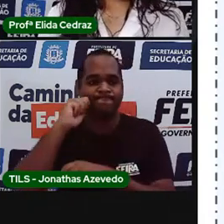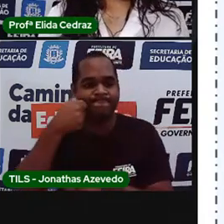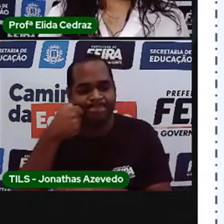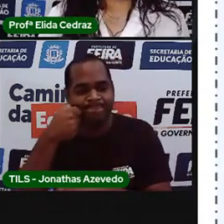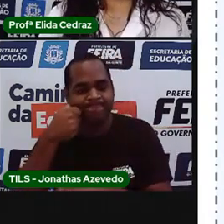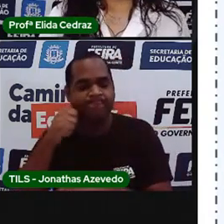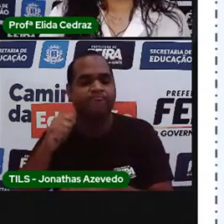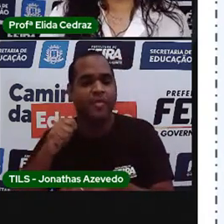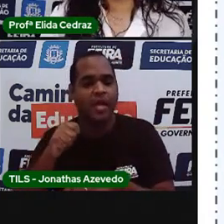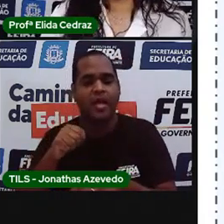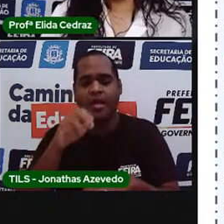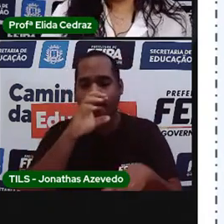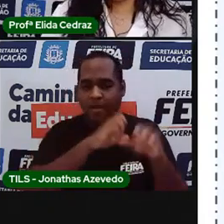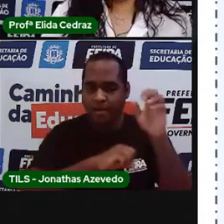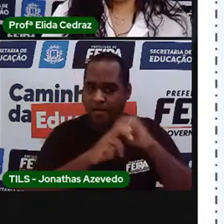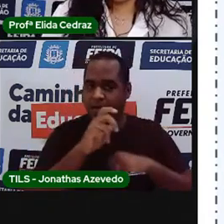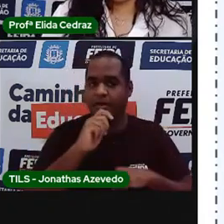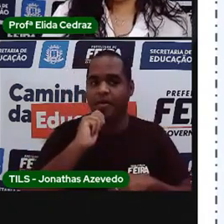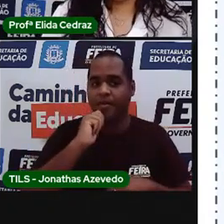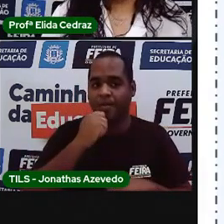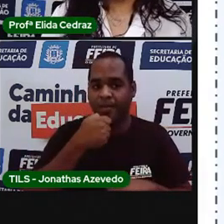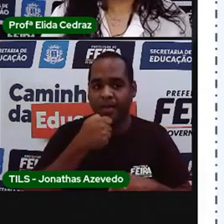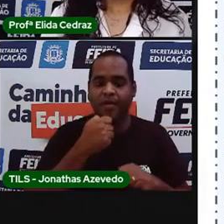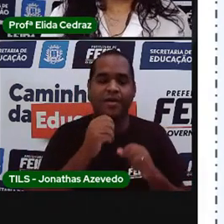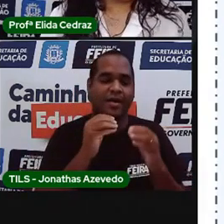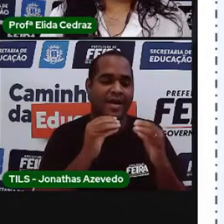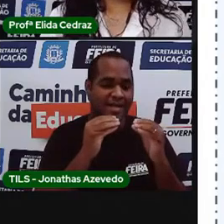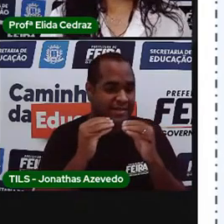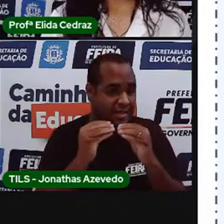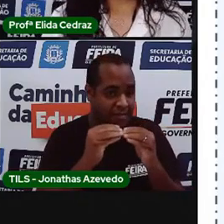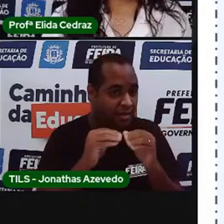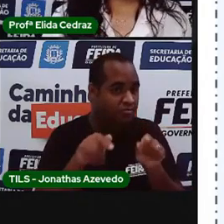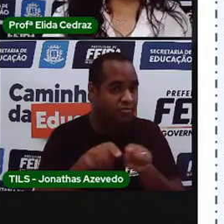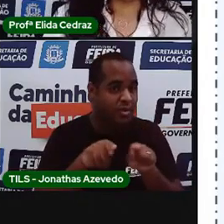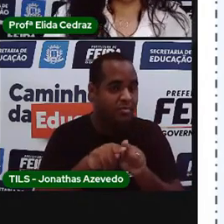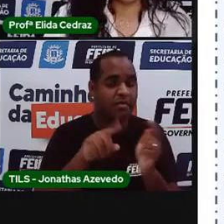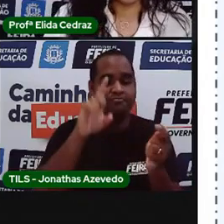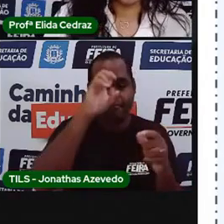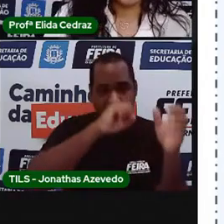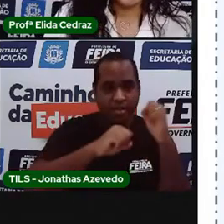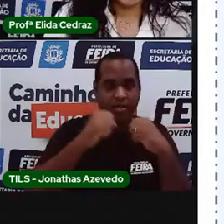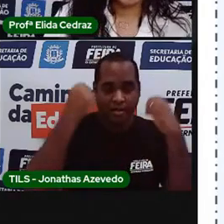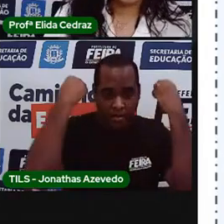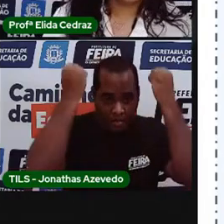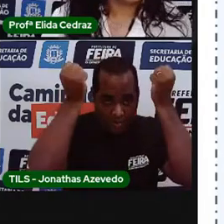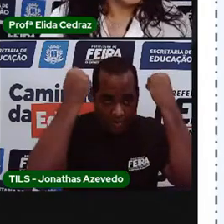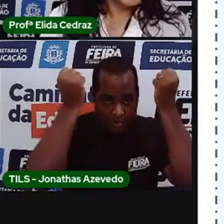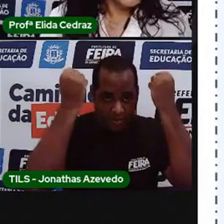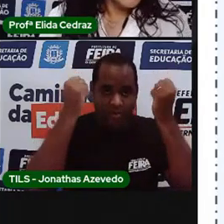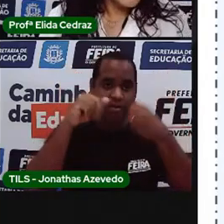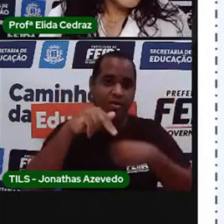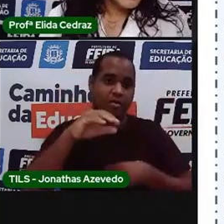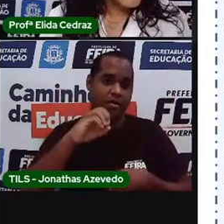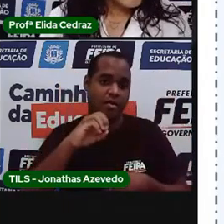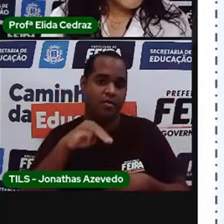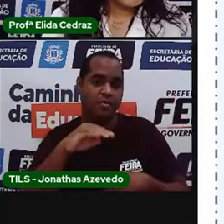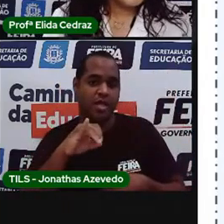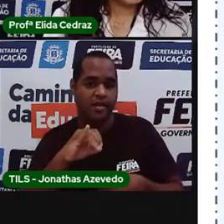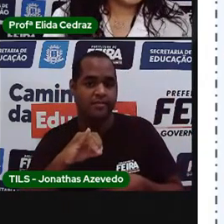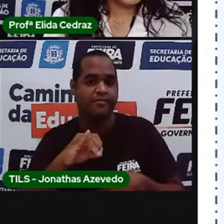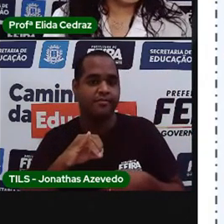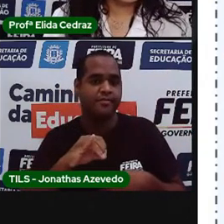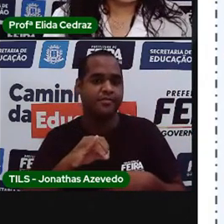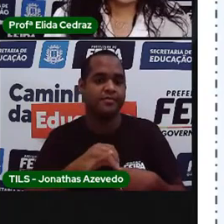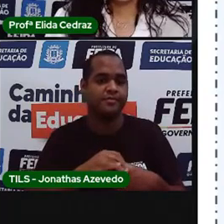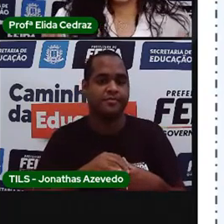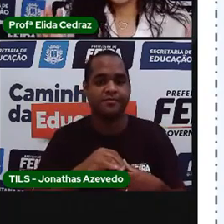qual